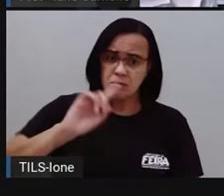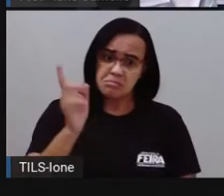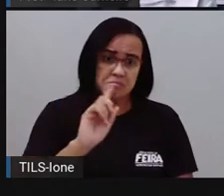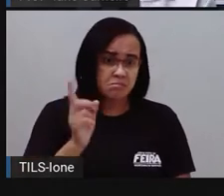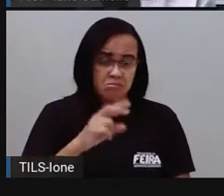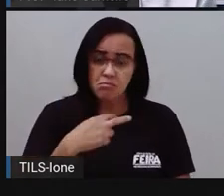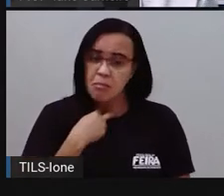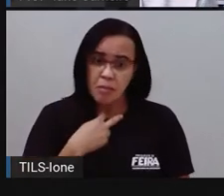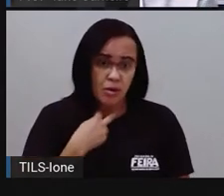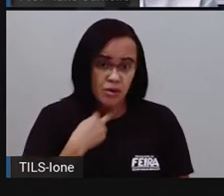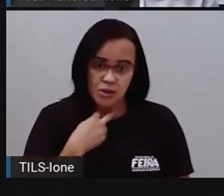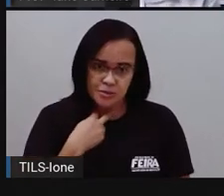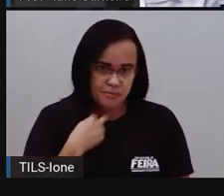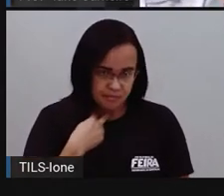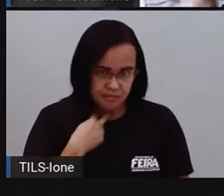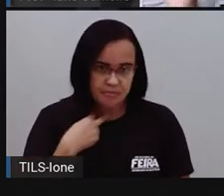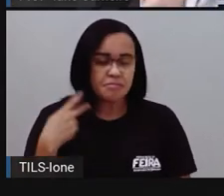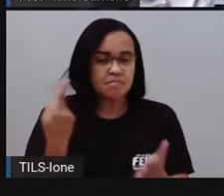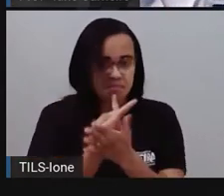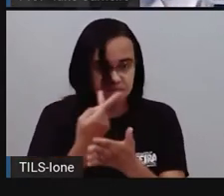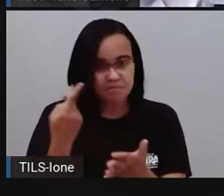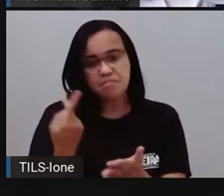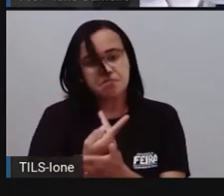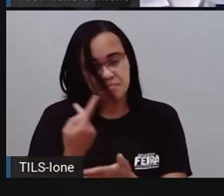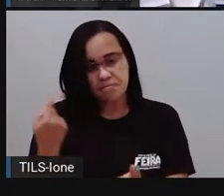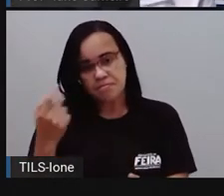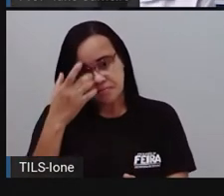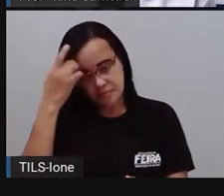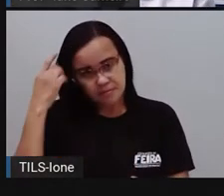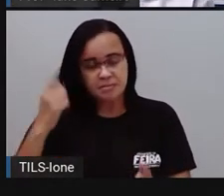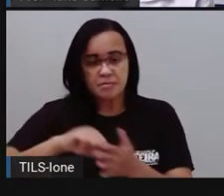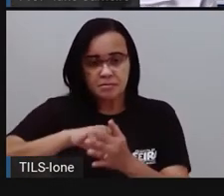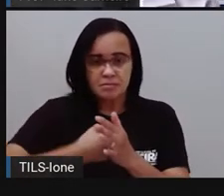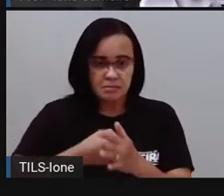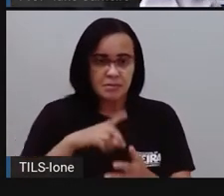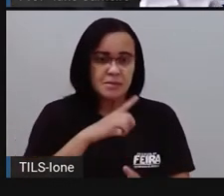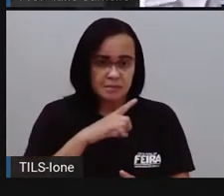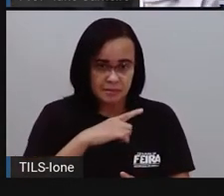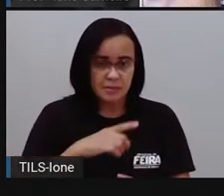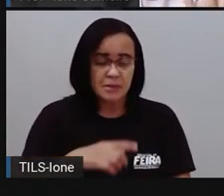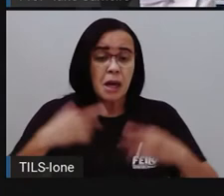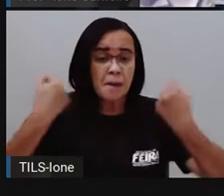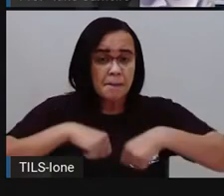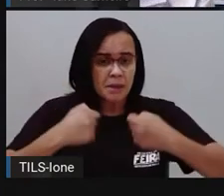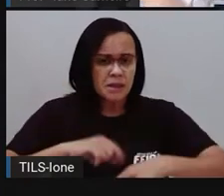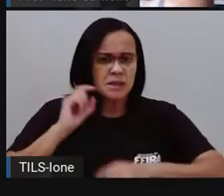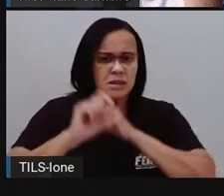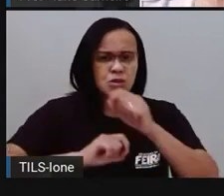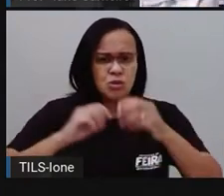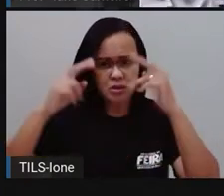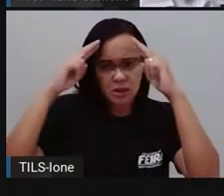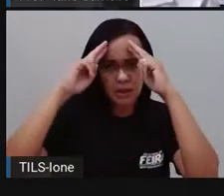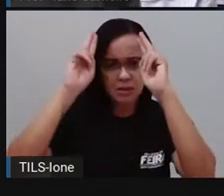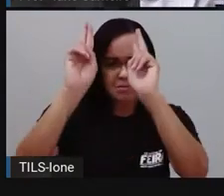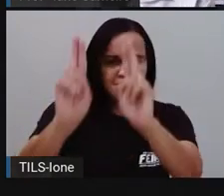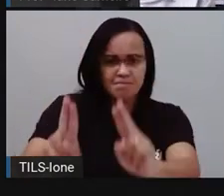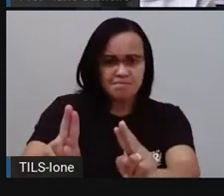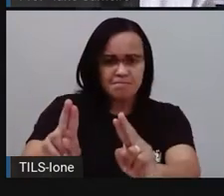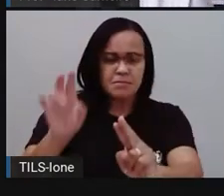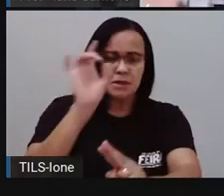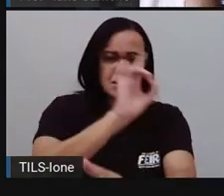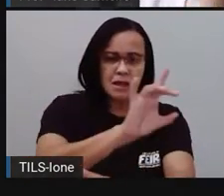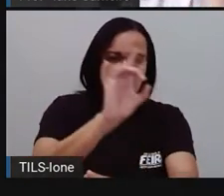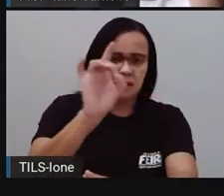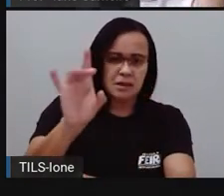não pode, por quê? Isso também é crime, certo? Nós temos que buscar respeitar a religião do outro, entender